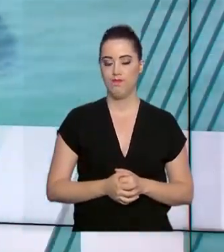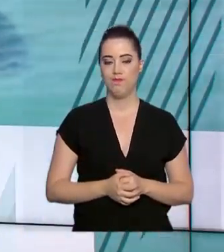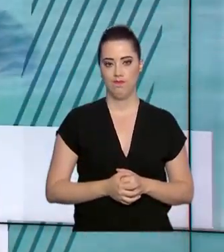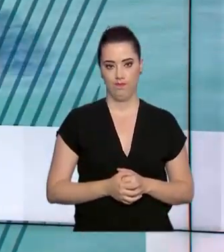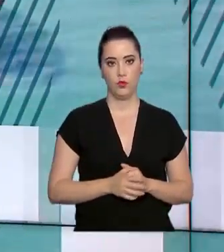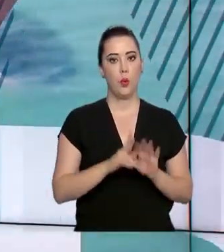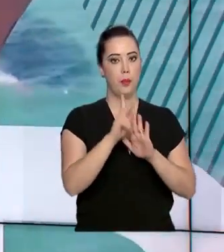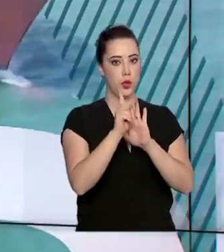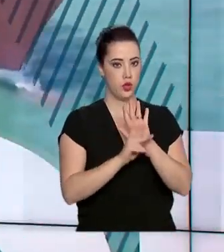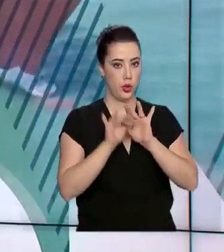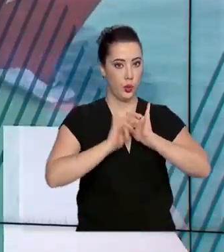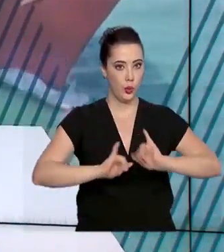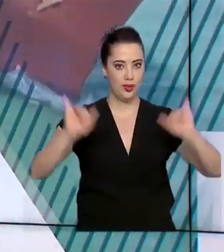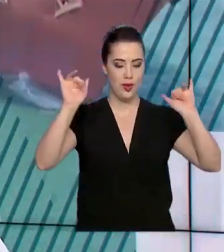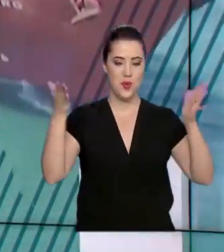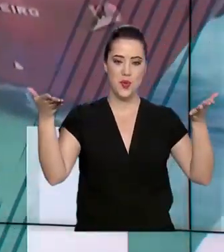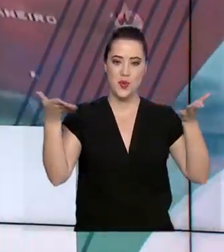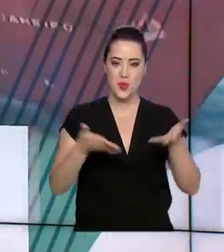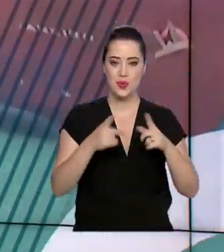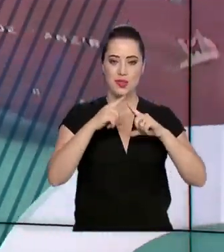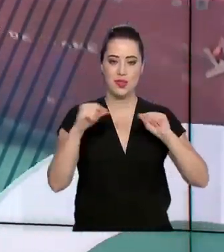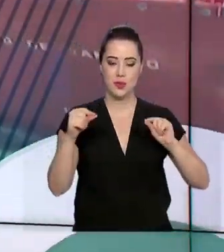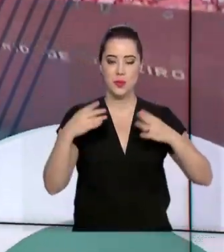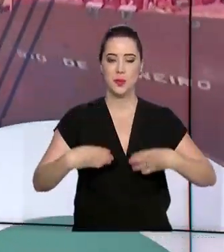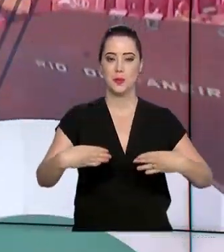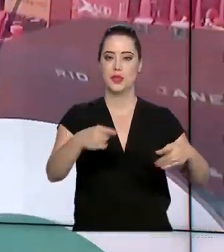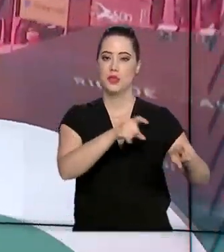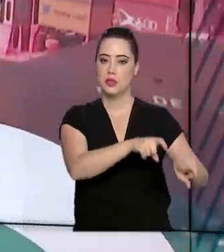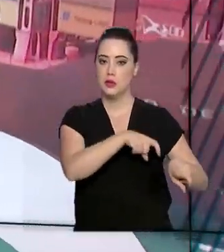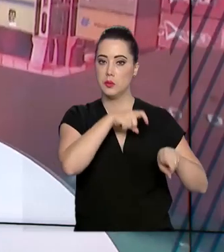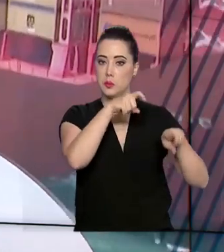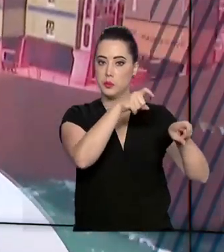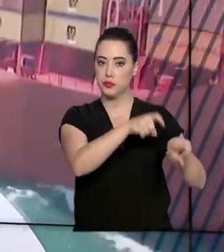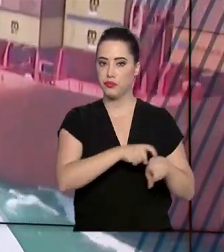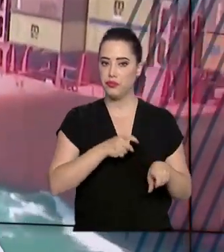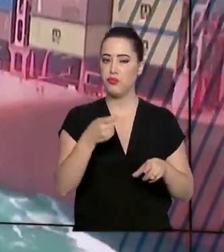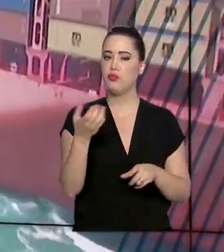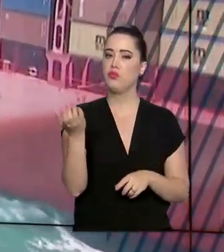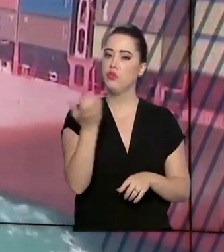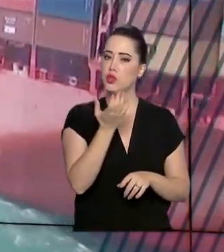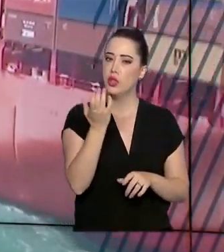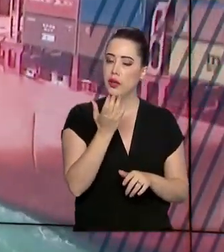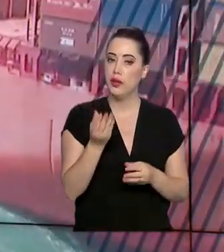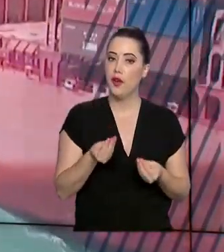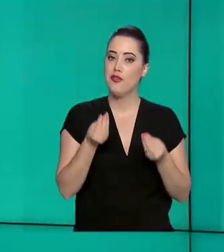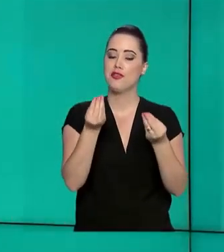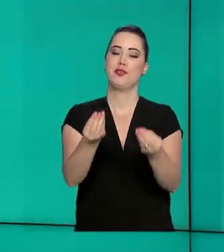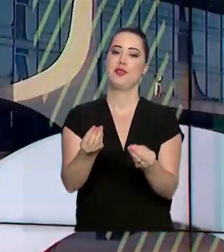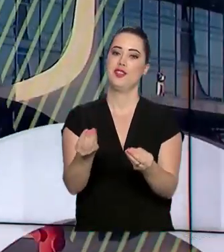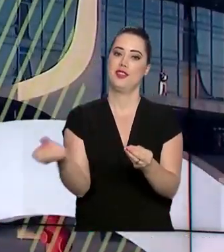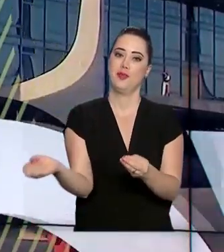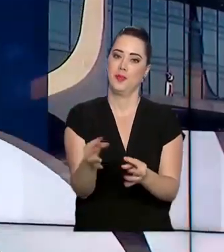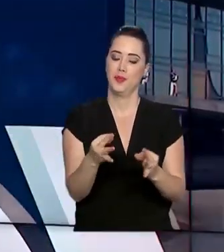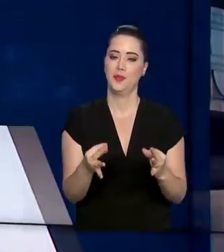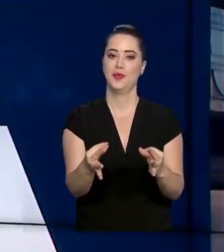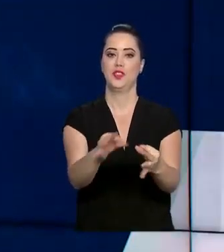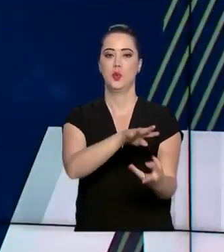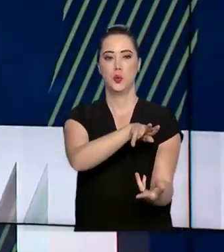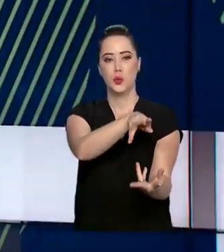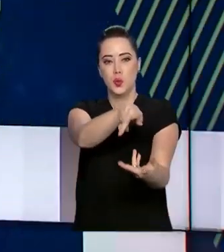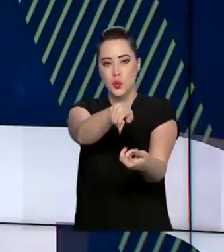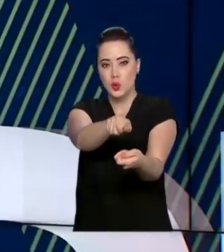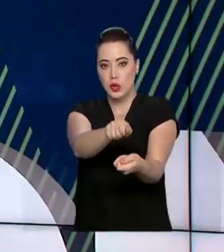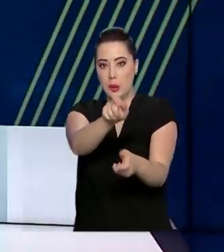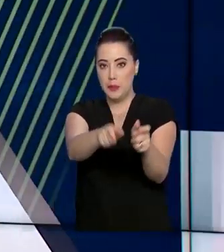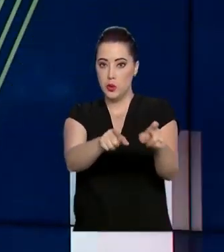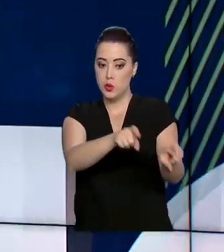projeto lançado hoje em Brasília pelo Ministério da Agricultura, Pecuária e Abastecimento quer levar inovação e sustentabilidade a